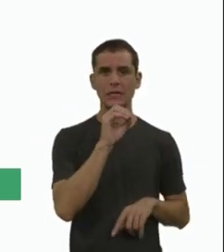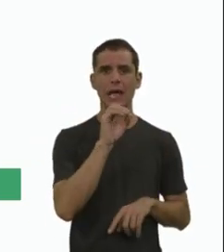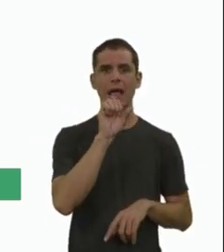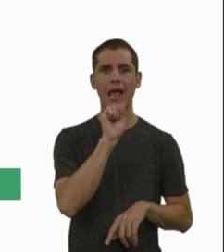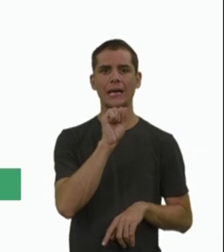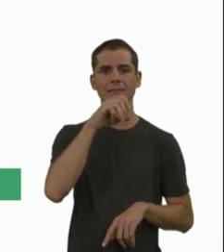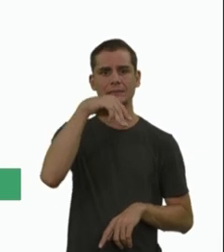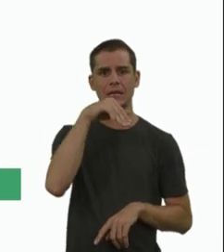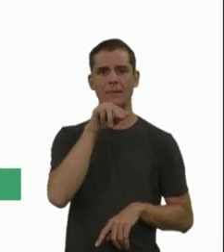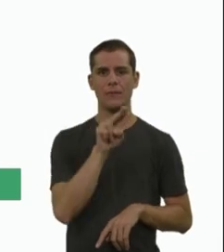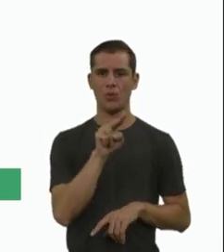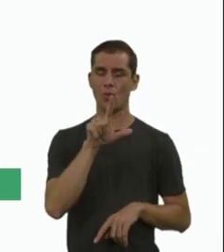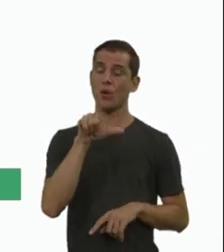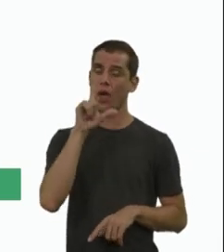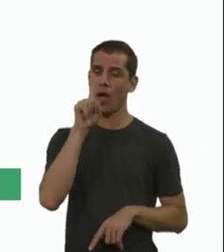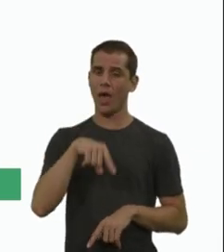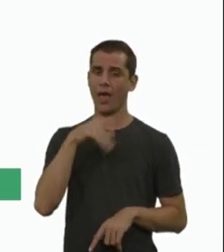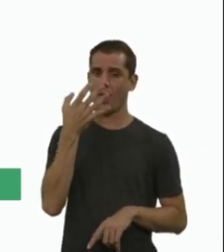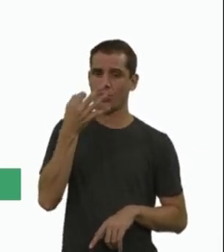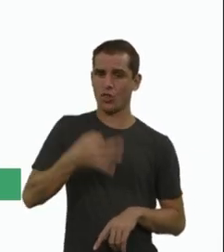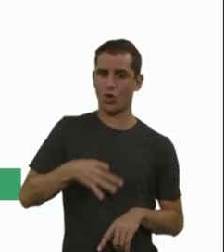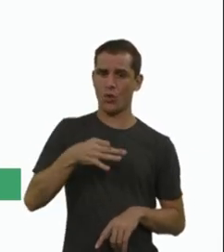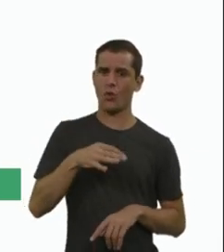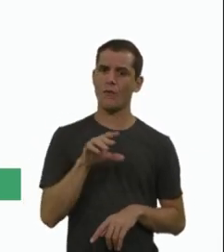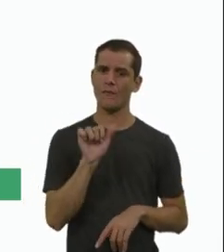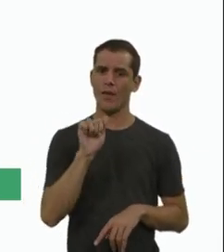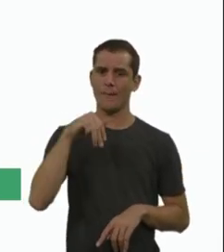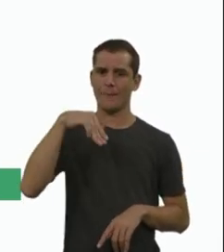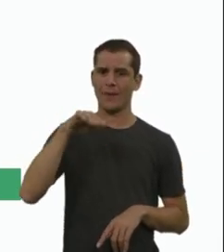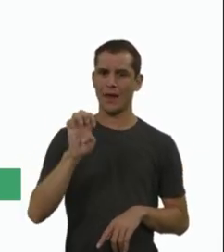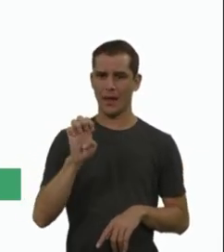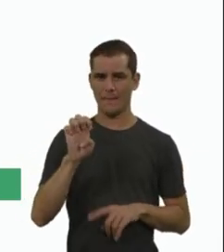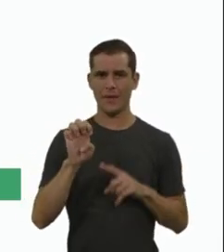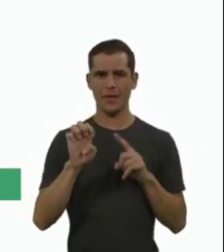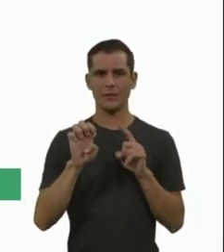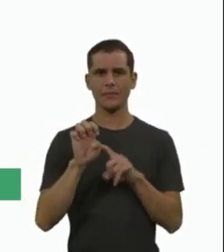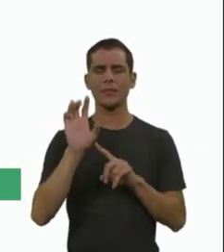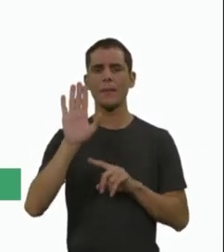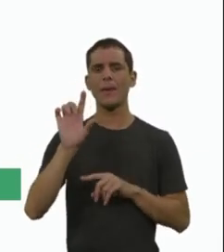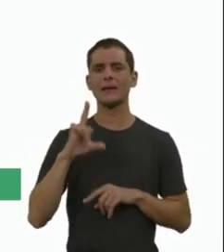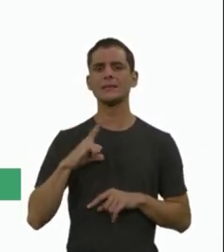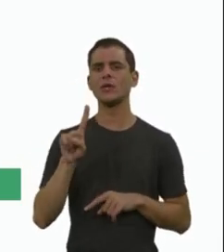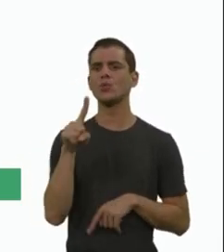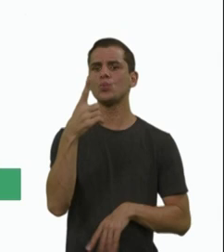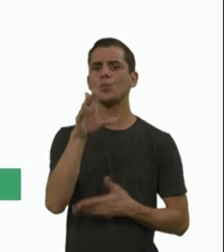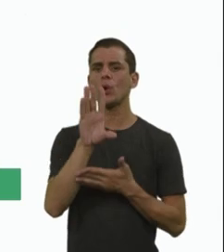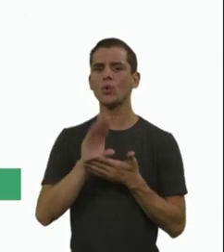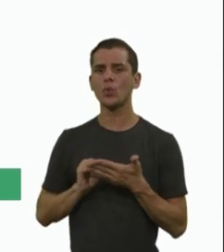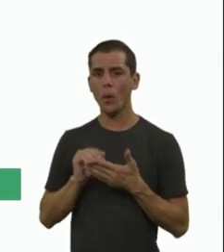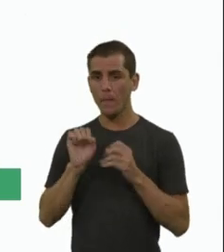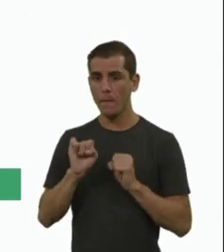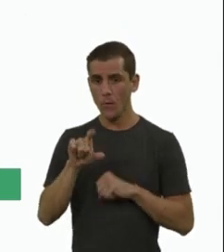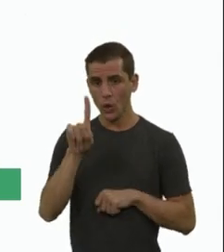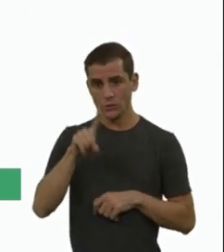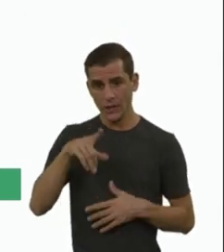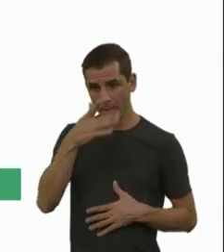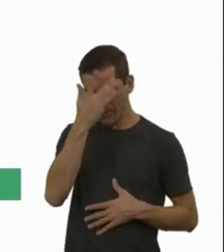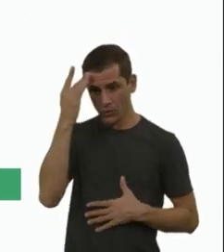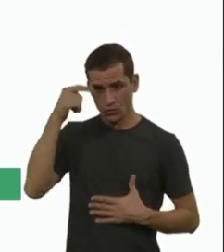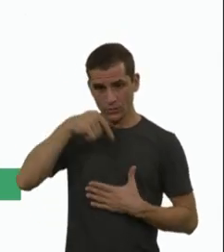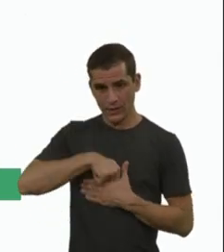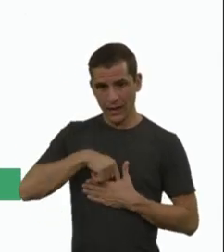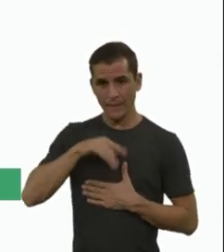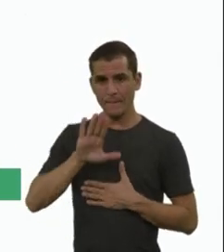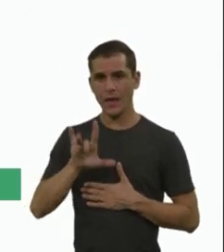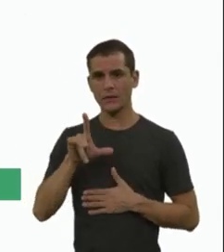confirmei AMA, mas digamos que esse paciente tem uma cópia, olha, se ele tem uma cópia, ele pode ser um portador, mas o meu quadro